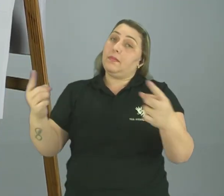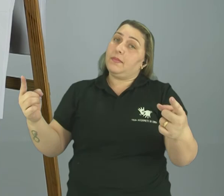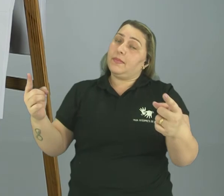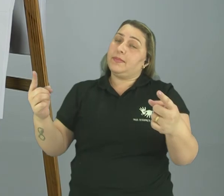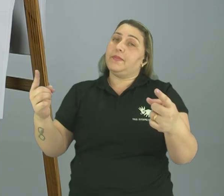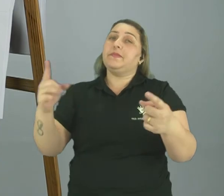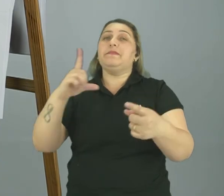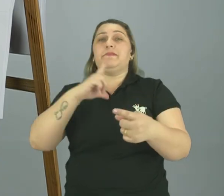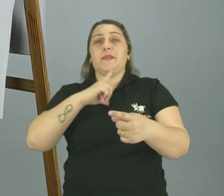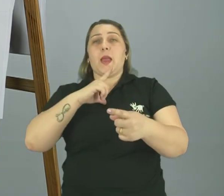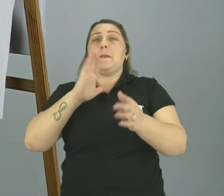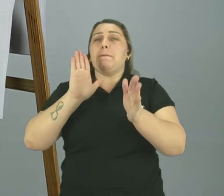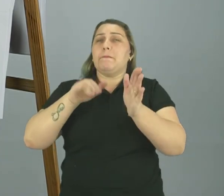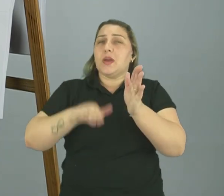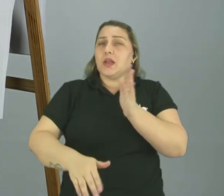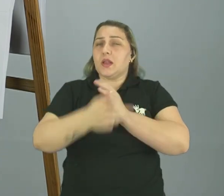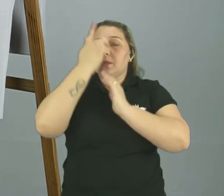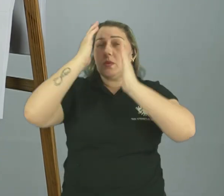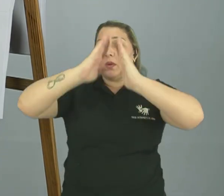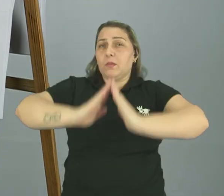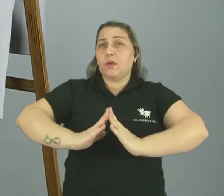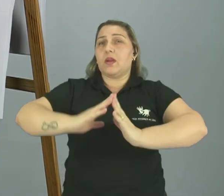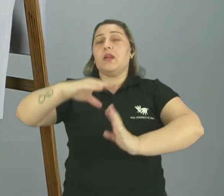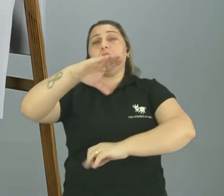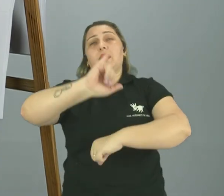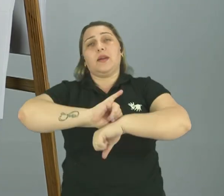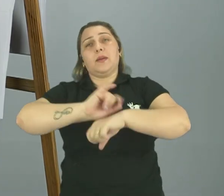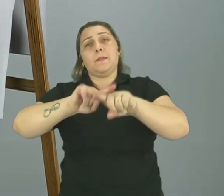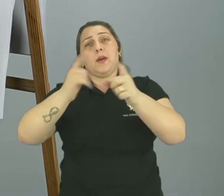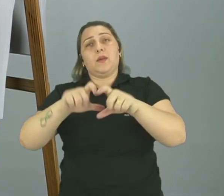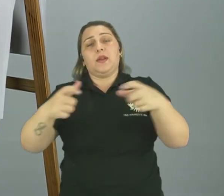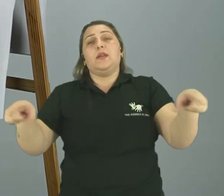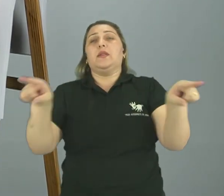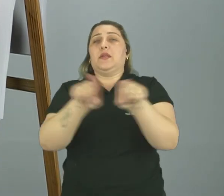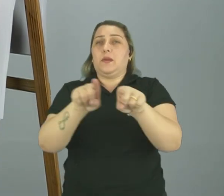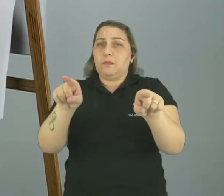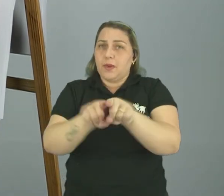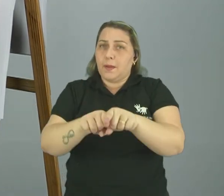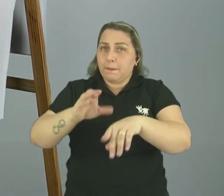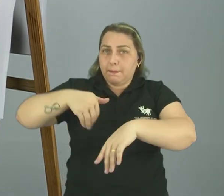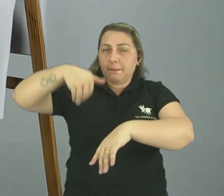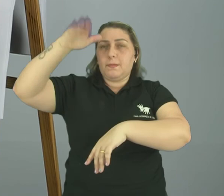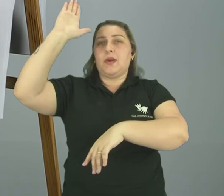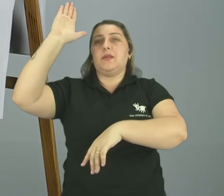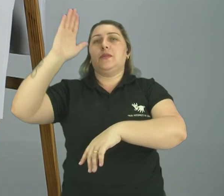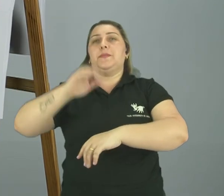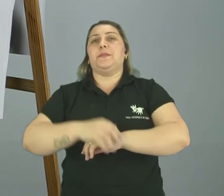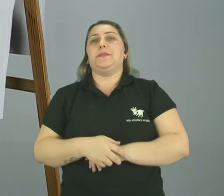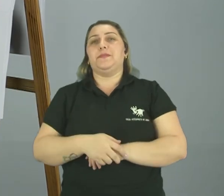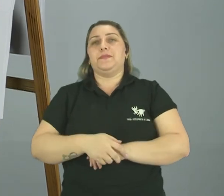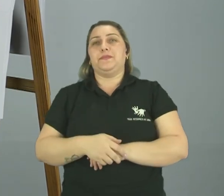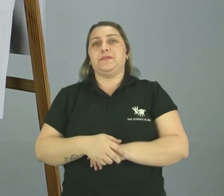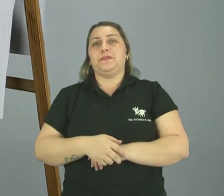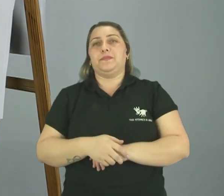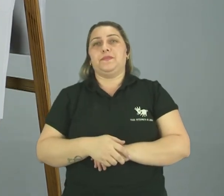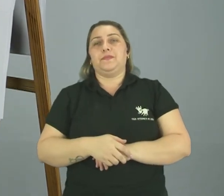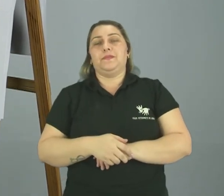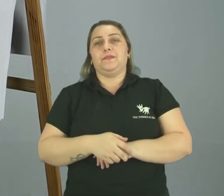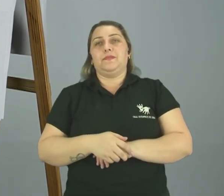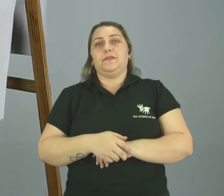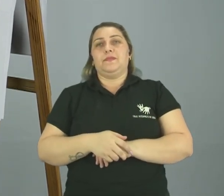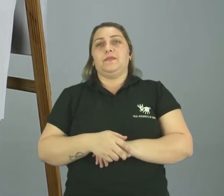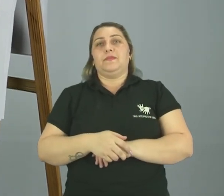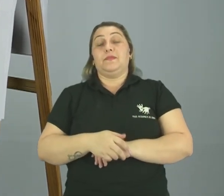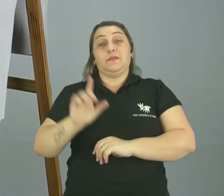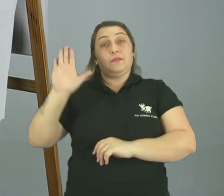claro Que tenha bem menos Habitantes Do que na capital Mas o crescimento Também foi Bastante considerável Ou seja